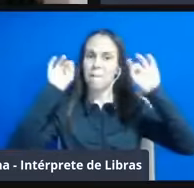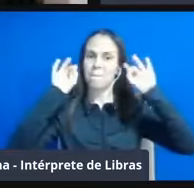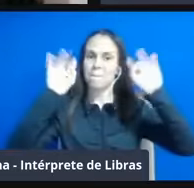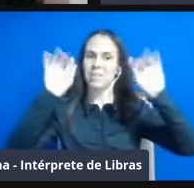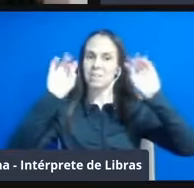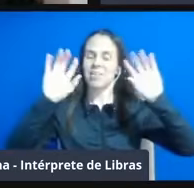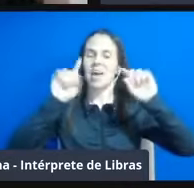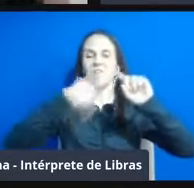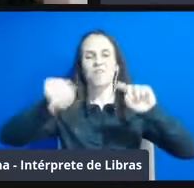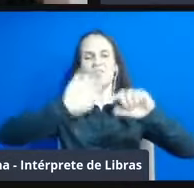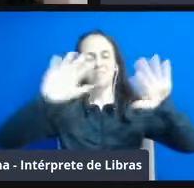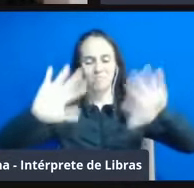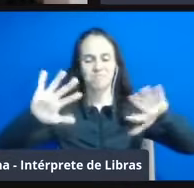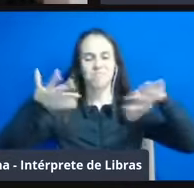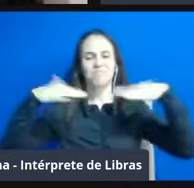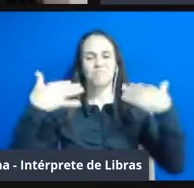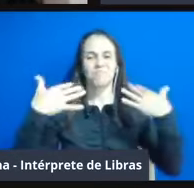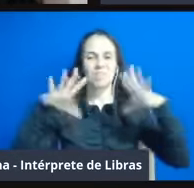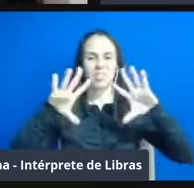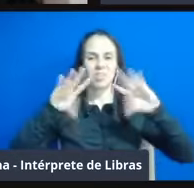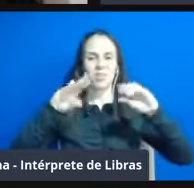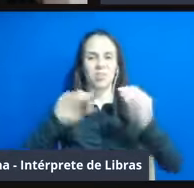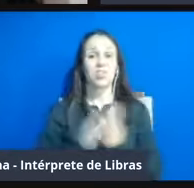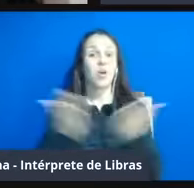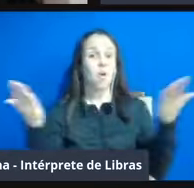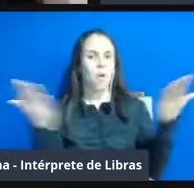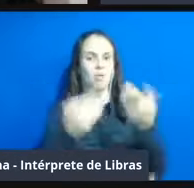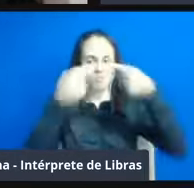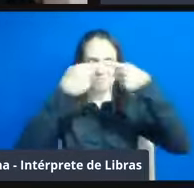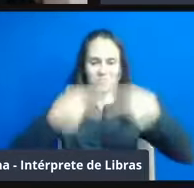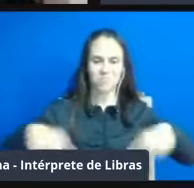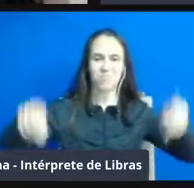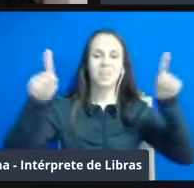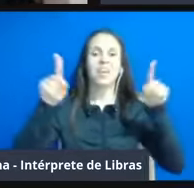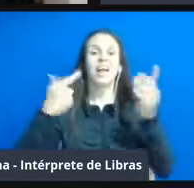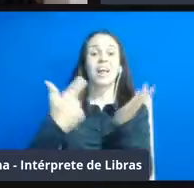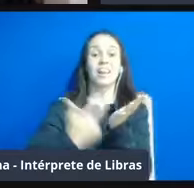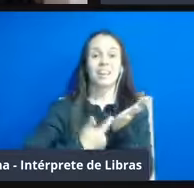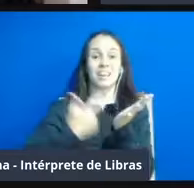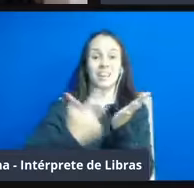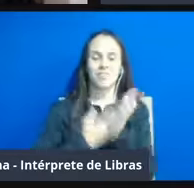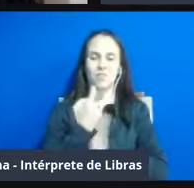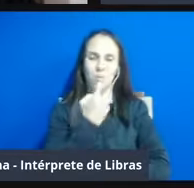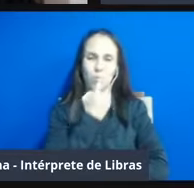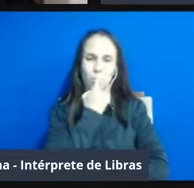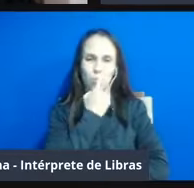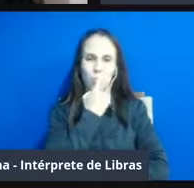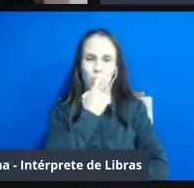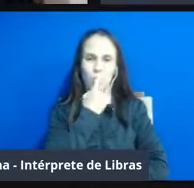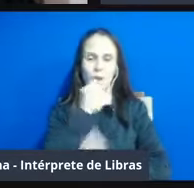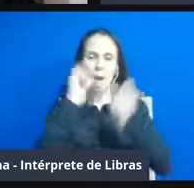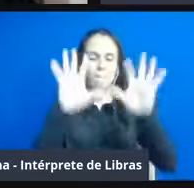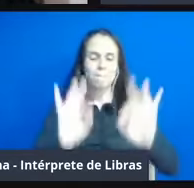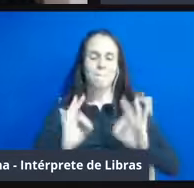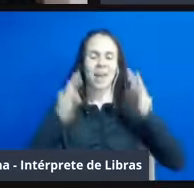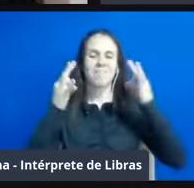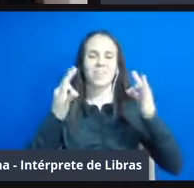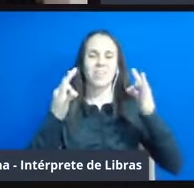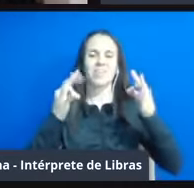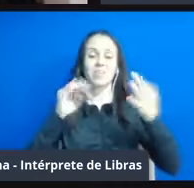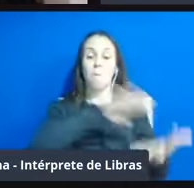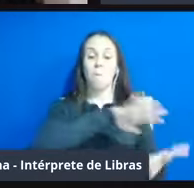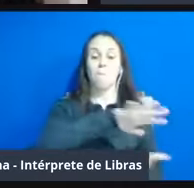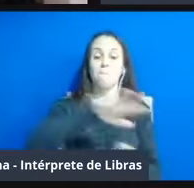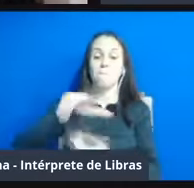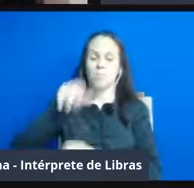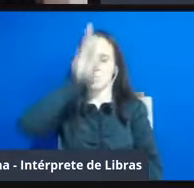noite. Hoje ocorre o lançamento do livro infantil O Maravilhoso Mundo dos Insetos. De uma forma